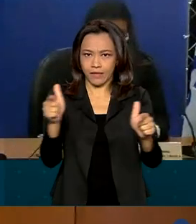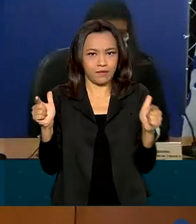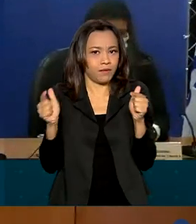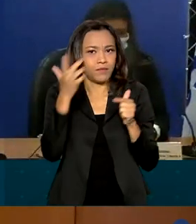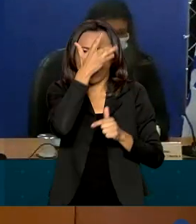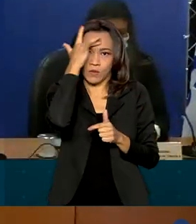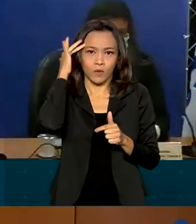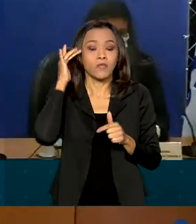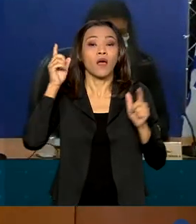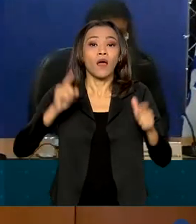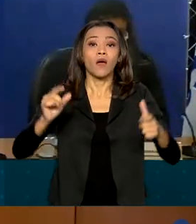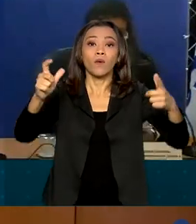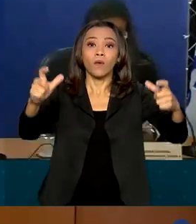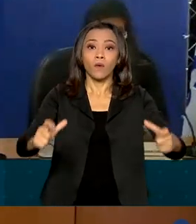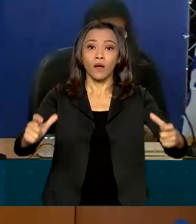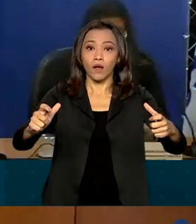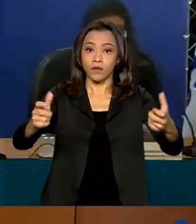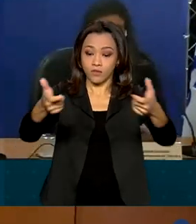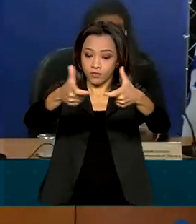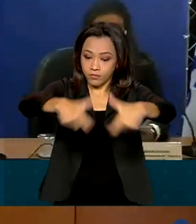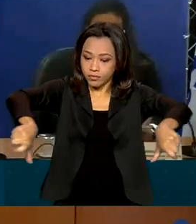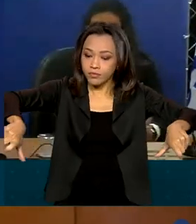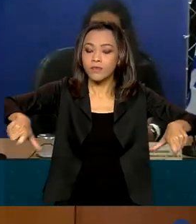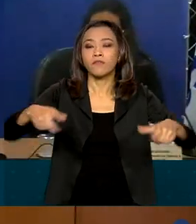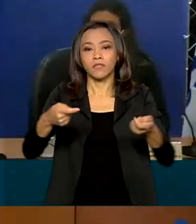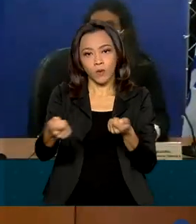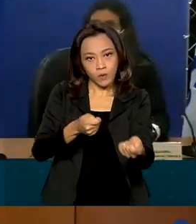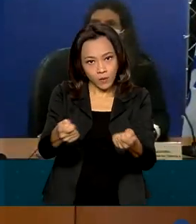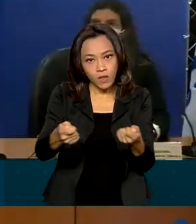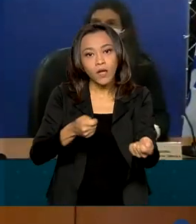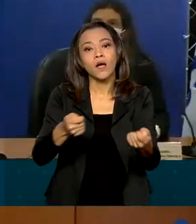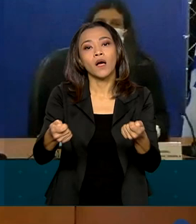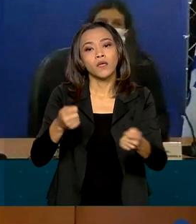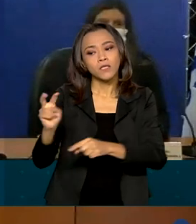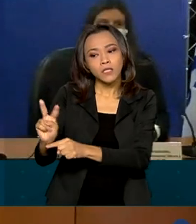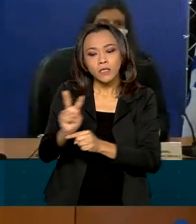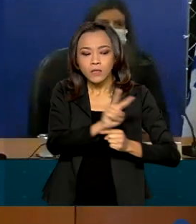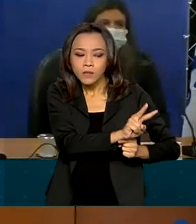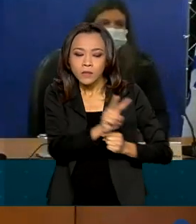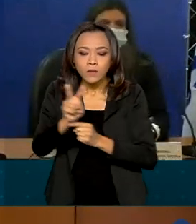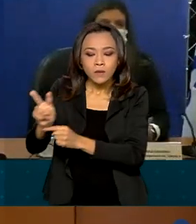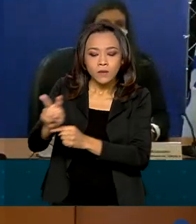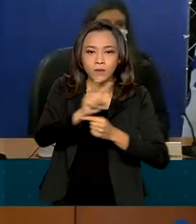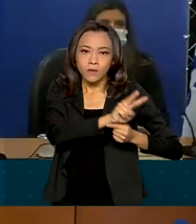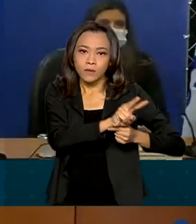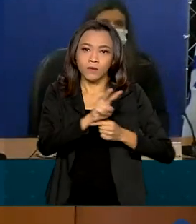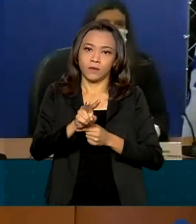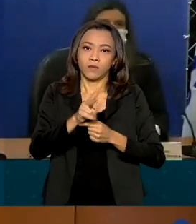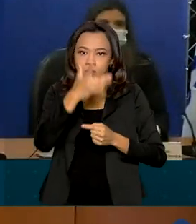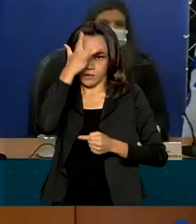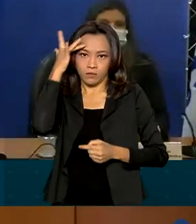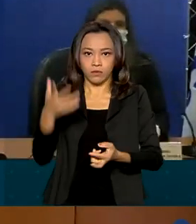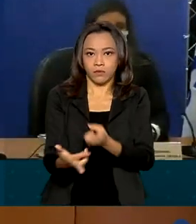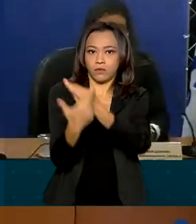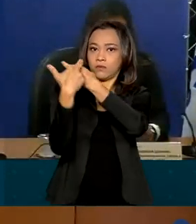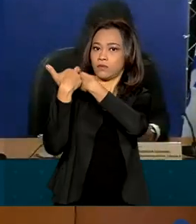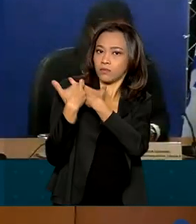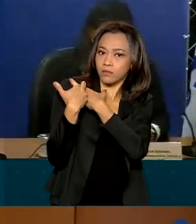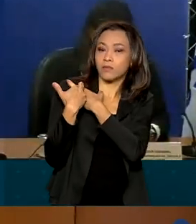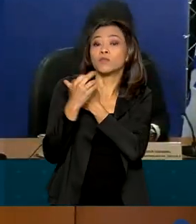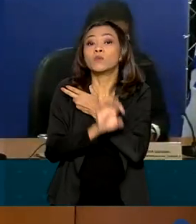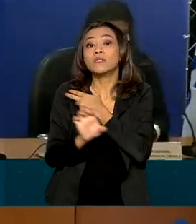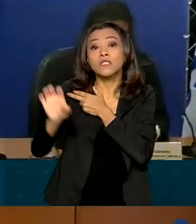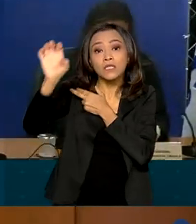sanitário controlado e monitorado pelas autoridades sanitárias dos